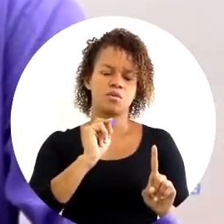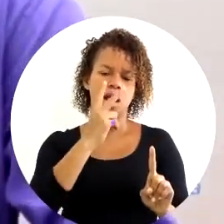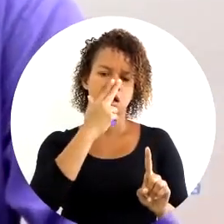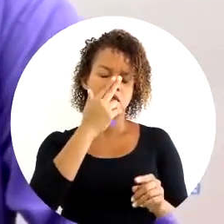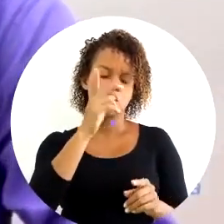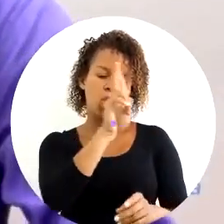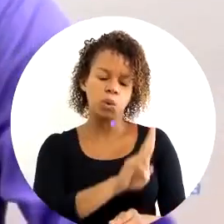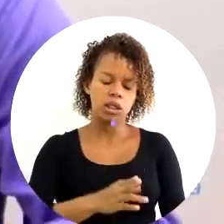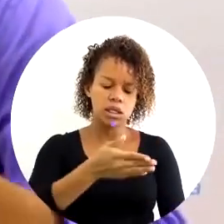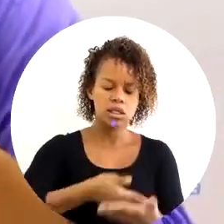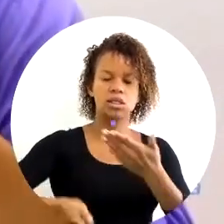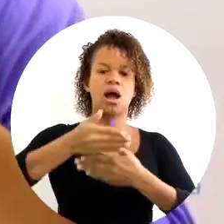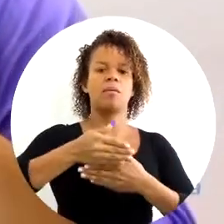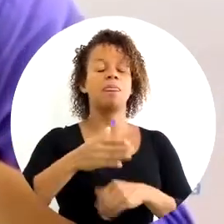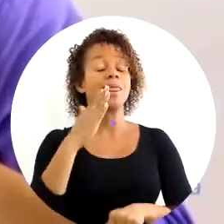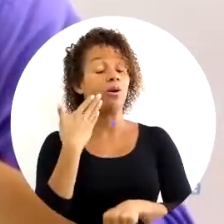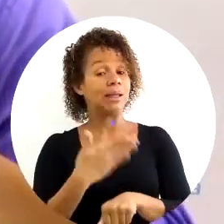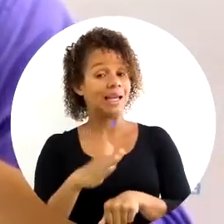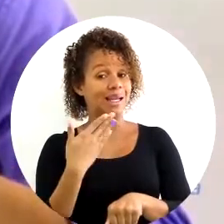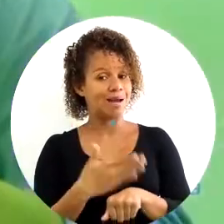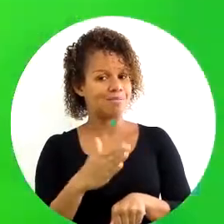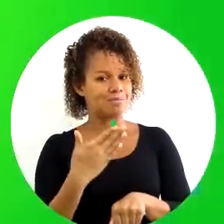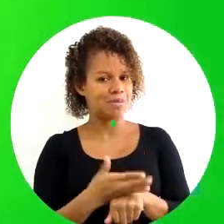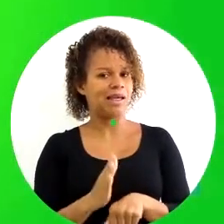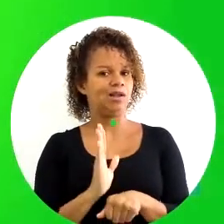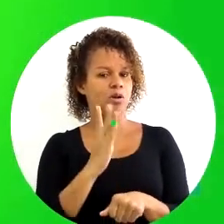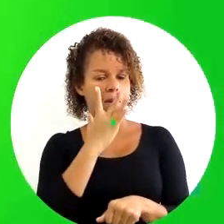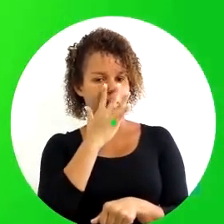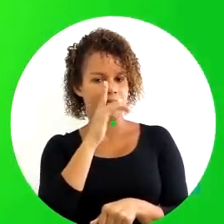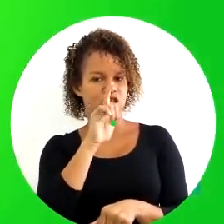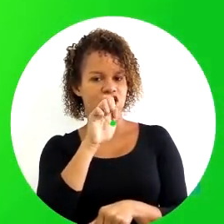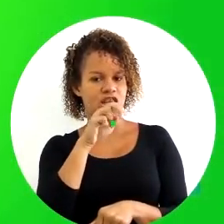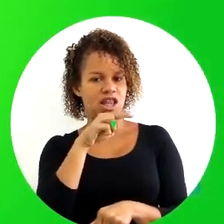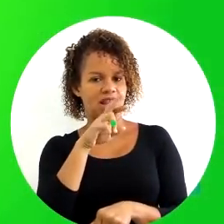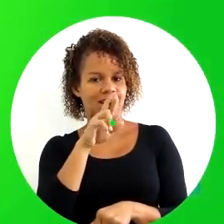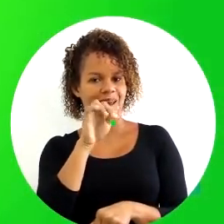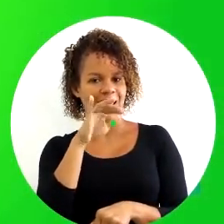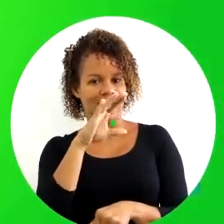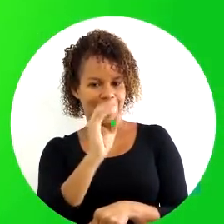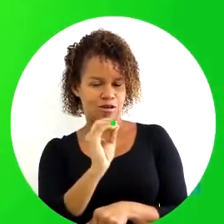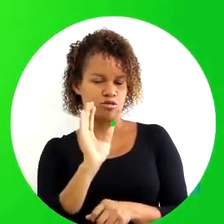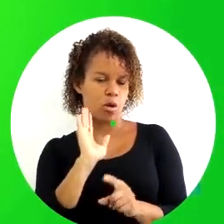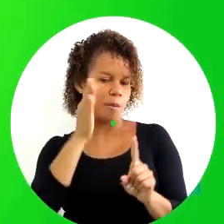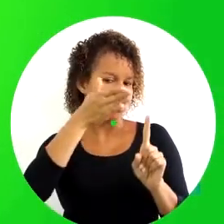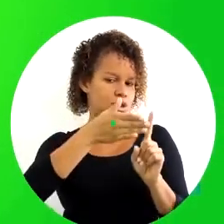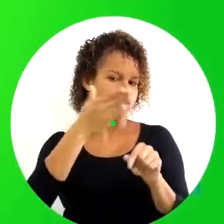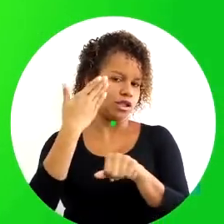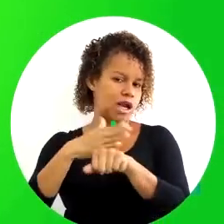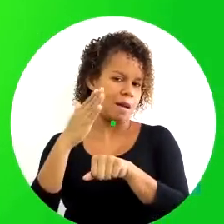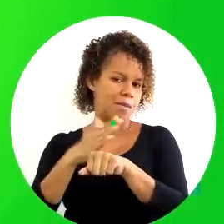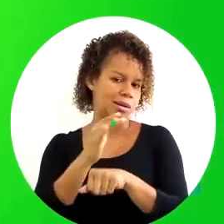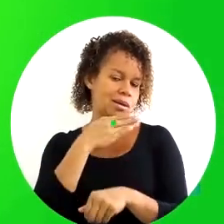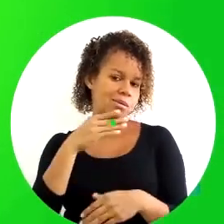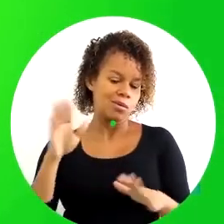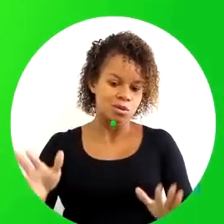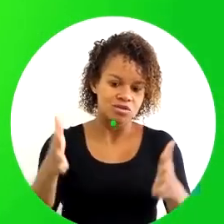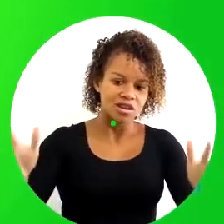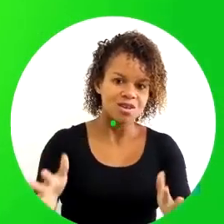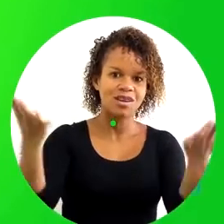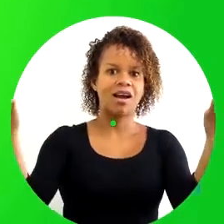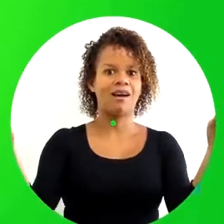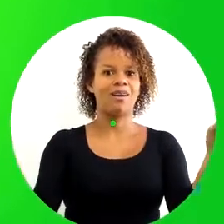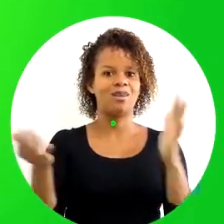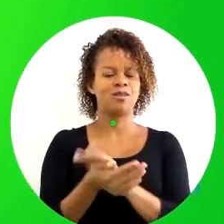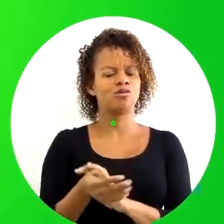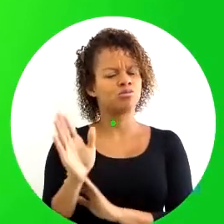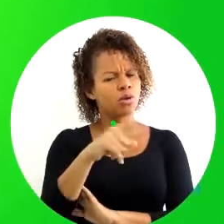o da reciclagem. Os treinamentos de caráter genérico, são os outros objetivos de treinamento, podem ser, por exemplo, motivacional.